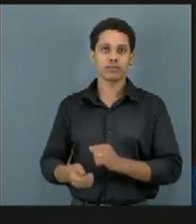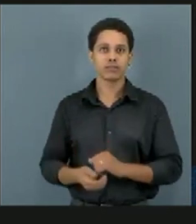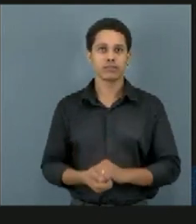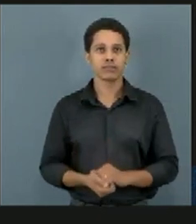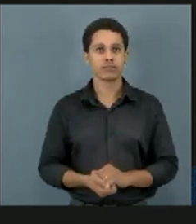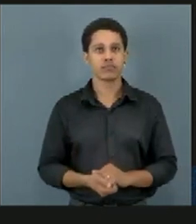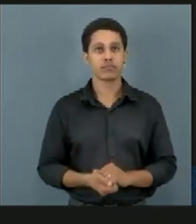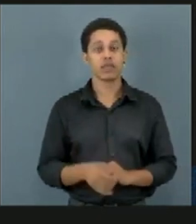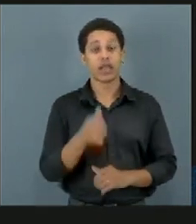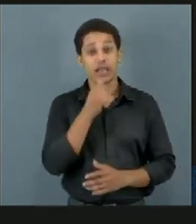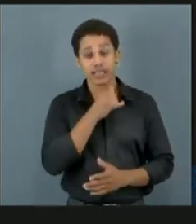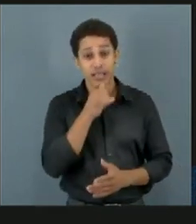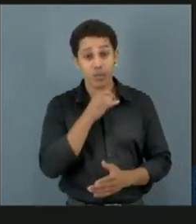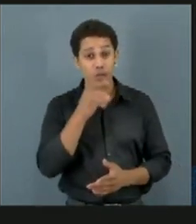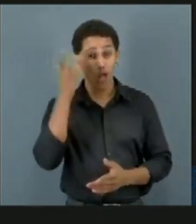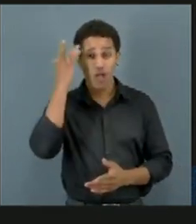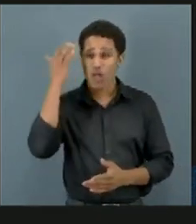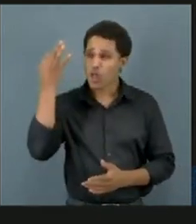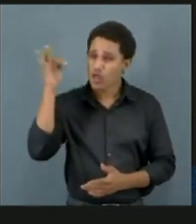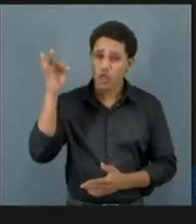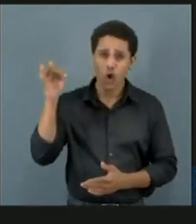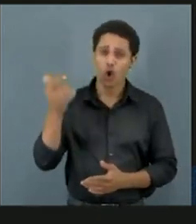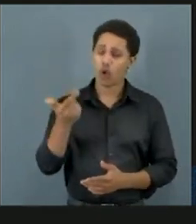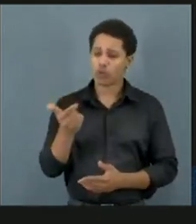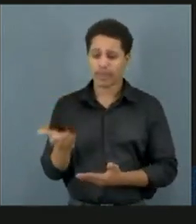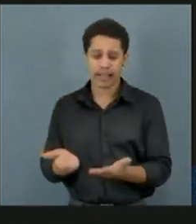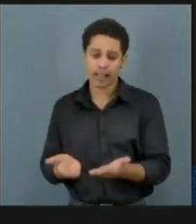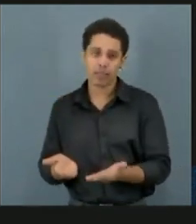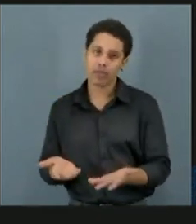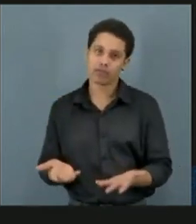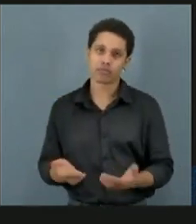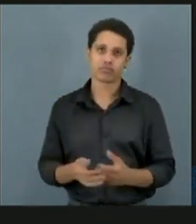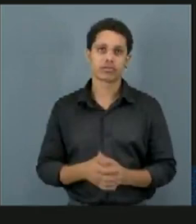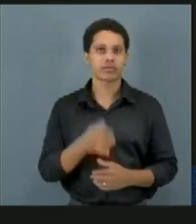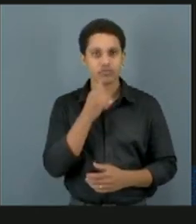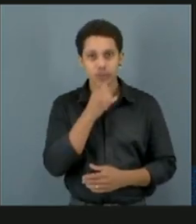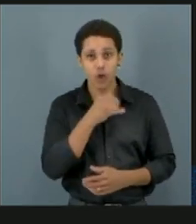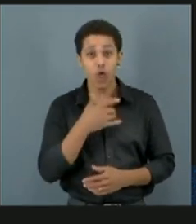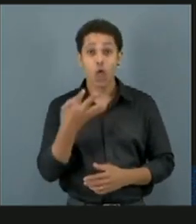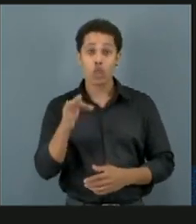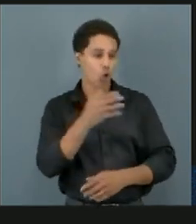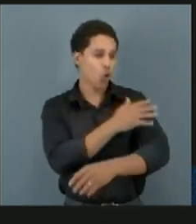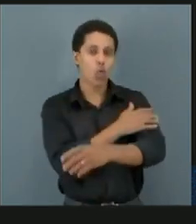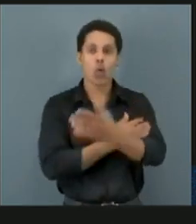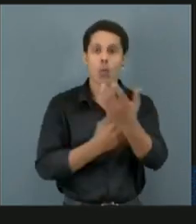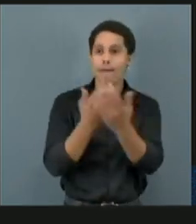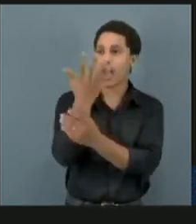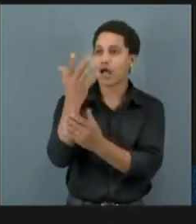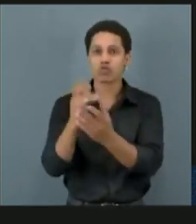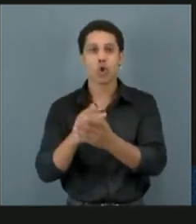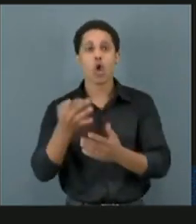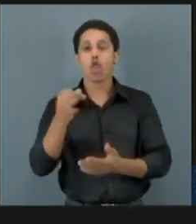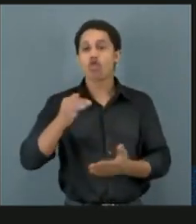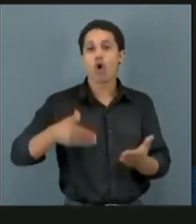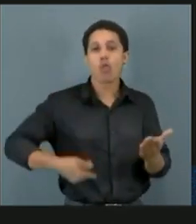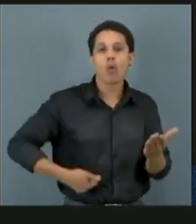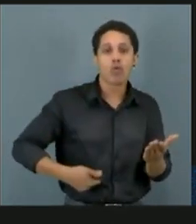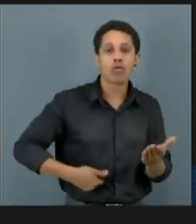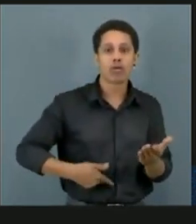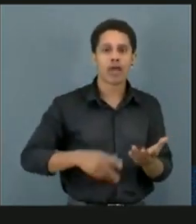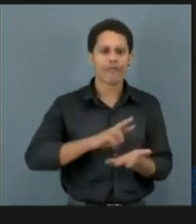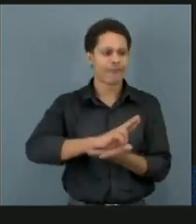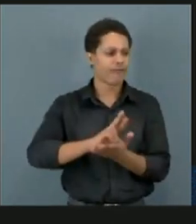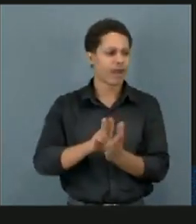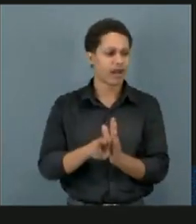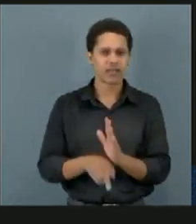Por exemplo, dores de cabeça que não respondem a nenhum tratamento. Por exemplo, dores no braço, dores no estômago. Vários tipos de dores